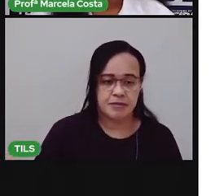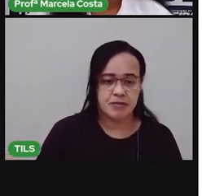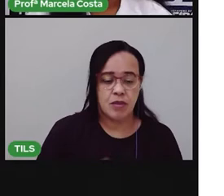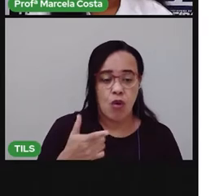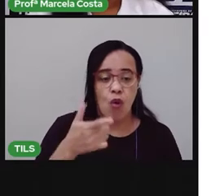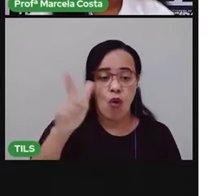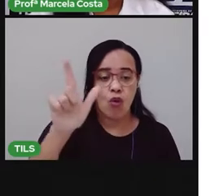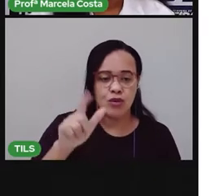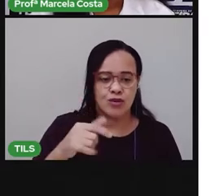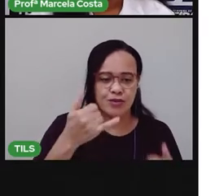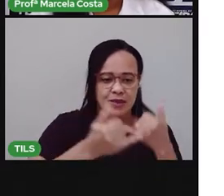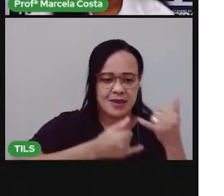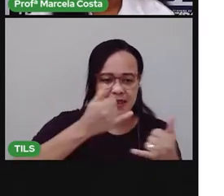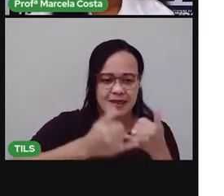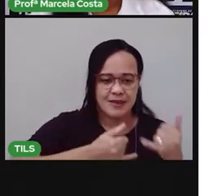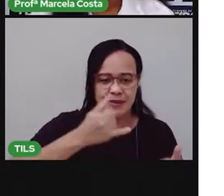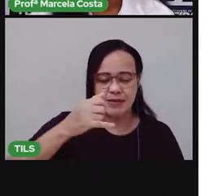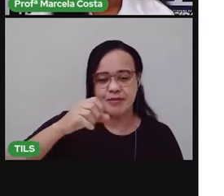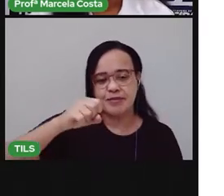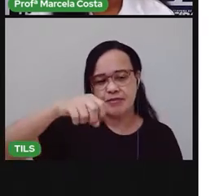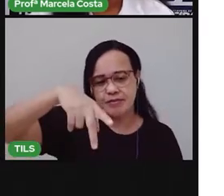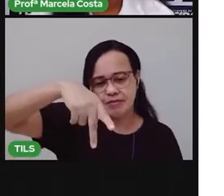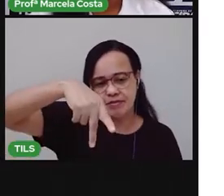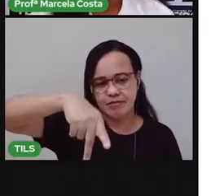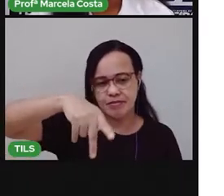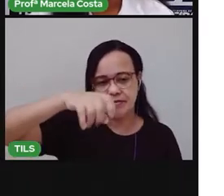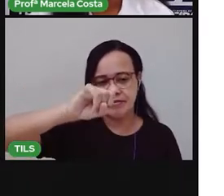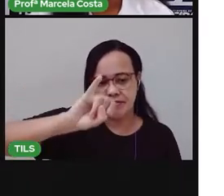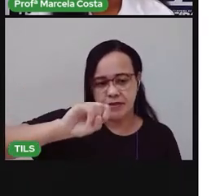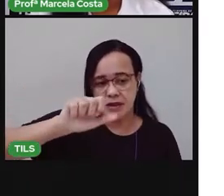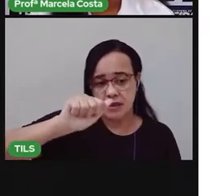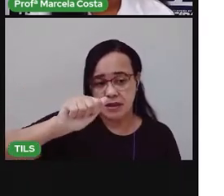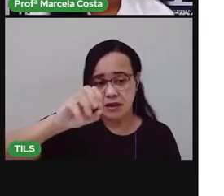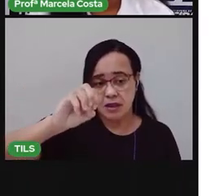Olha o outro brinquedo. Pião.